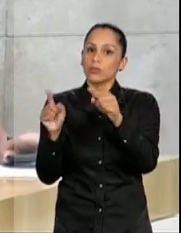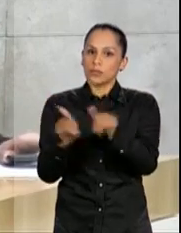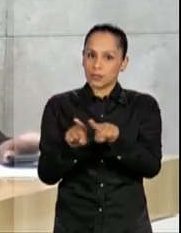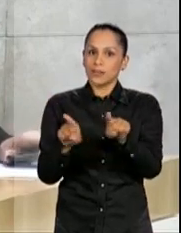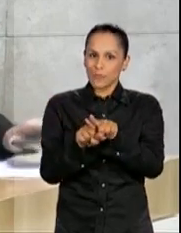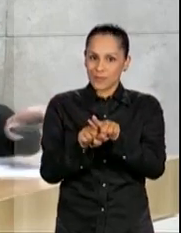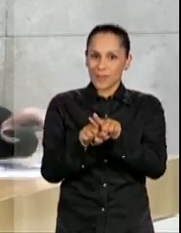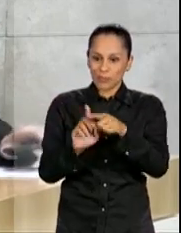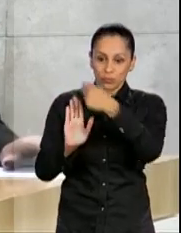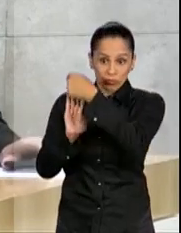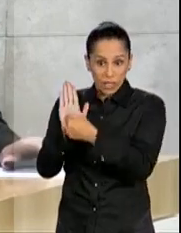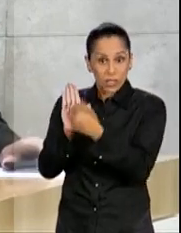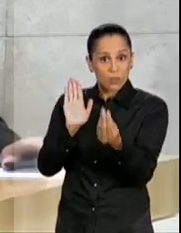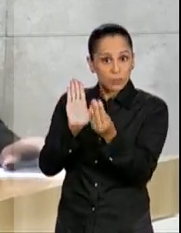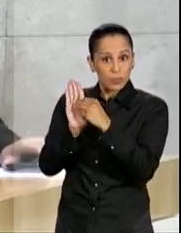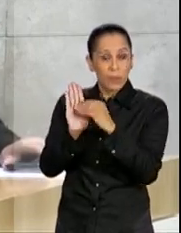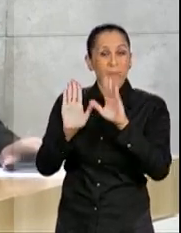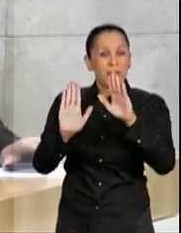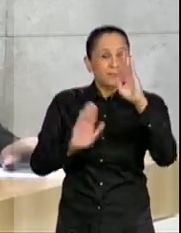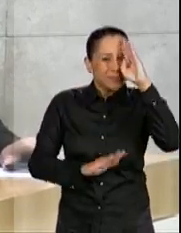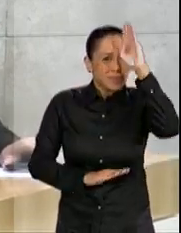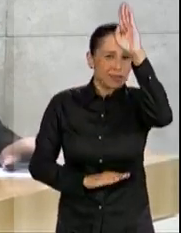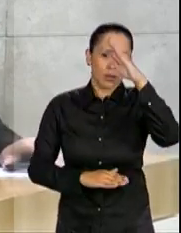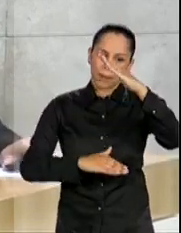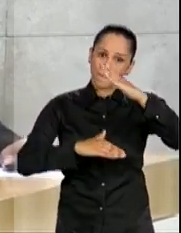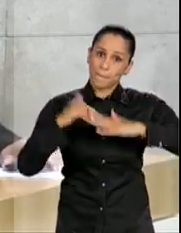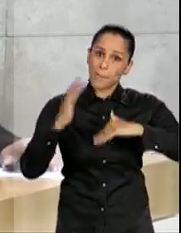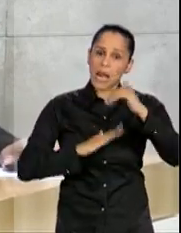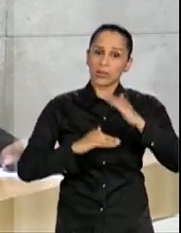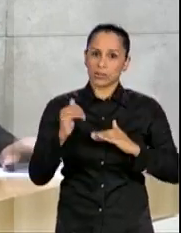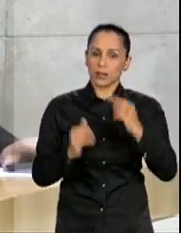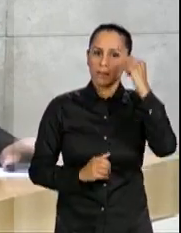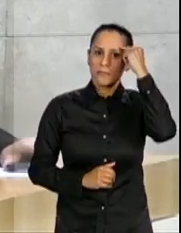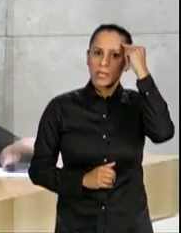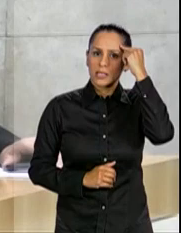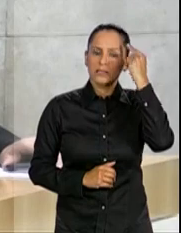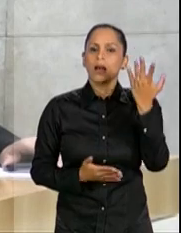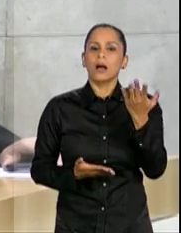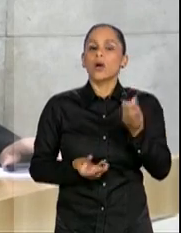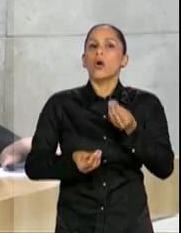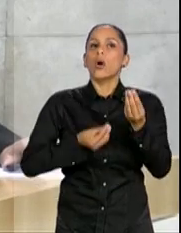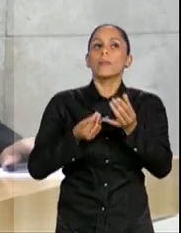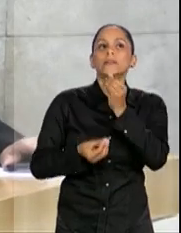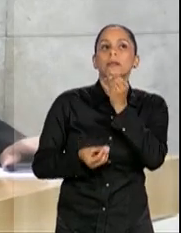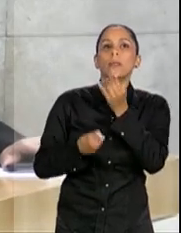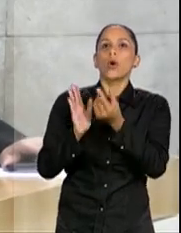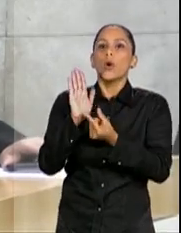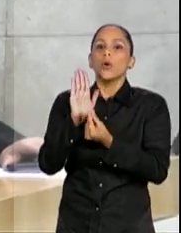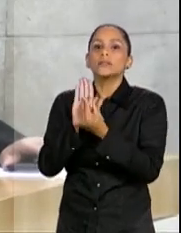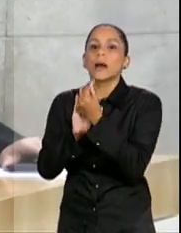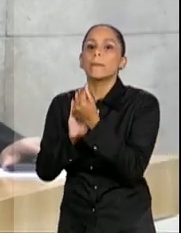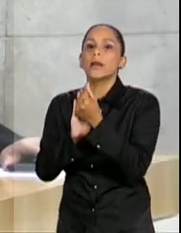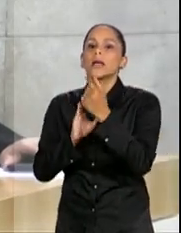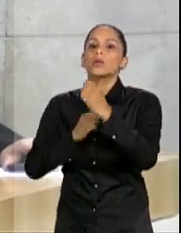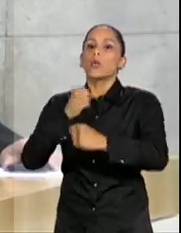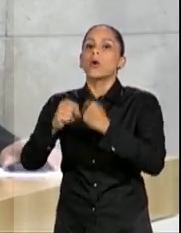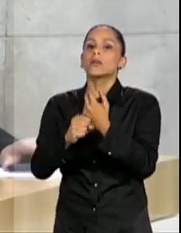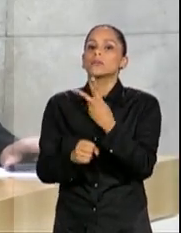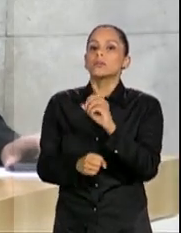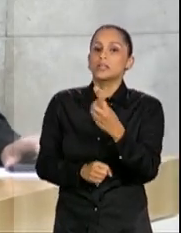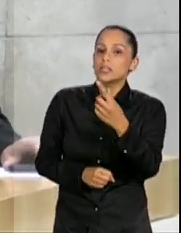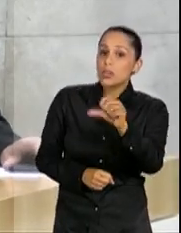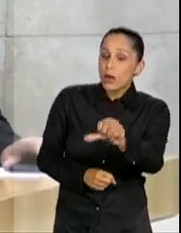principalmente na prática, pensando, por exemplo, no que tem que constar no orçamento do ano que vem para que, de fato, a assistência